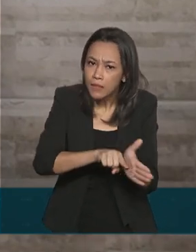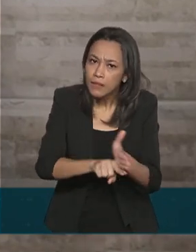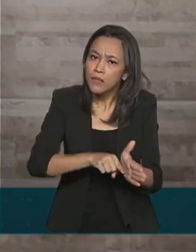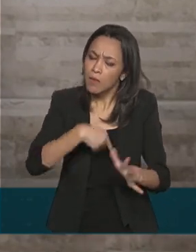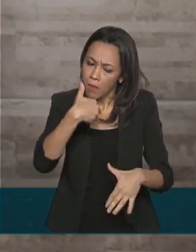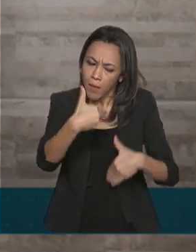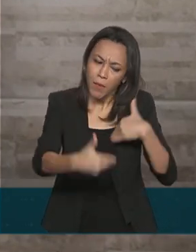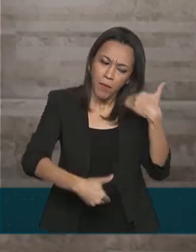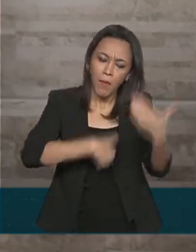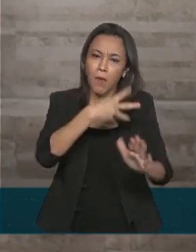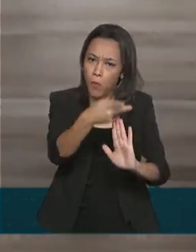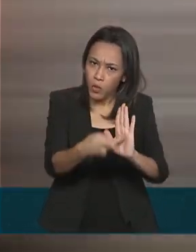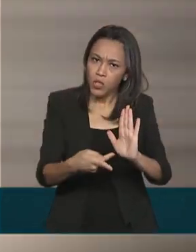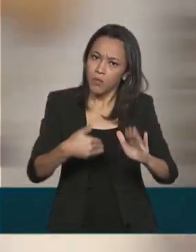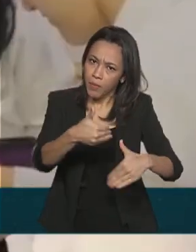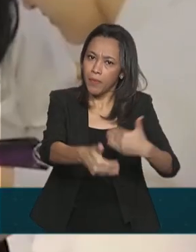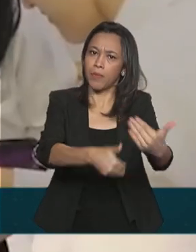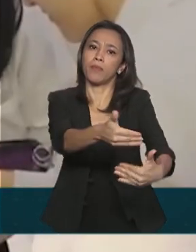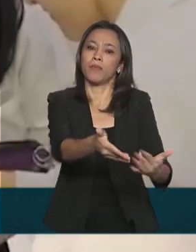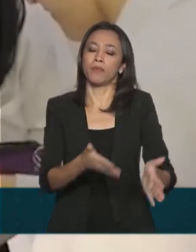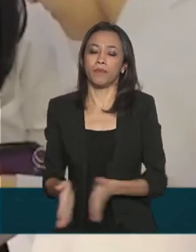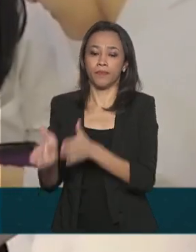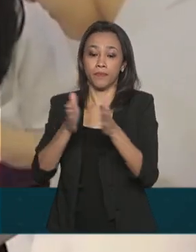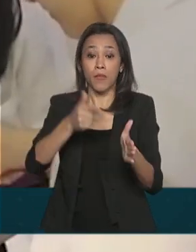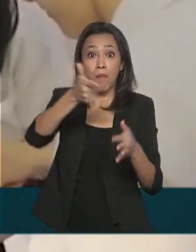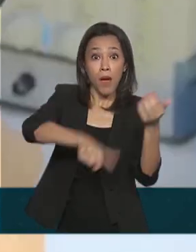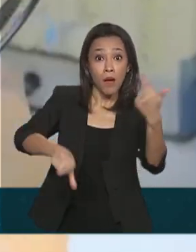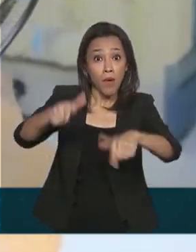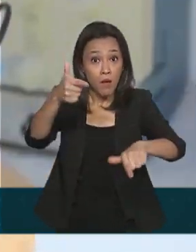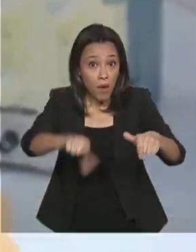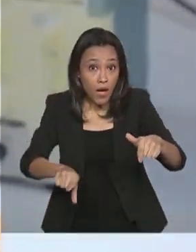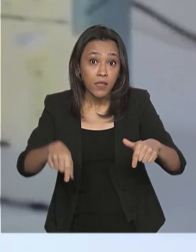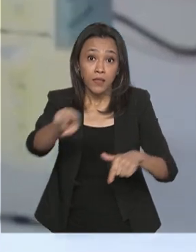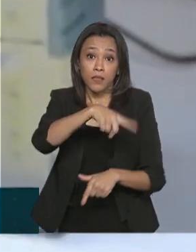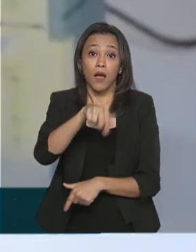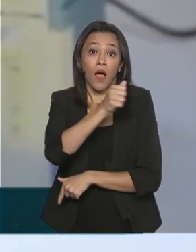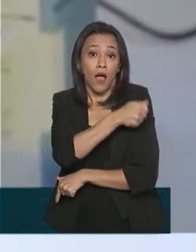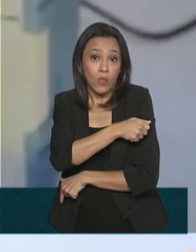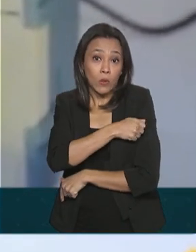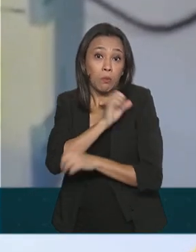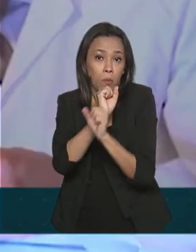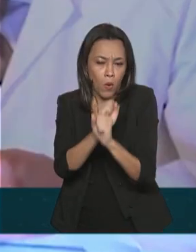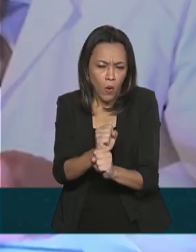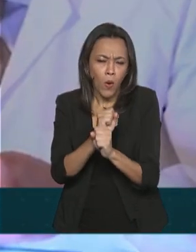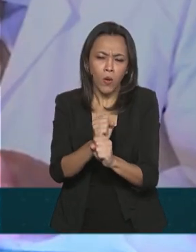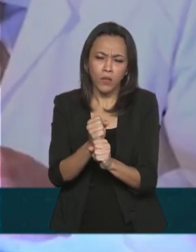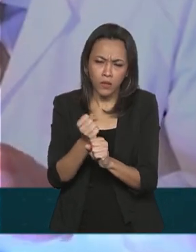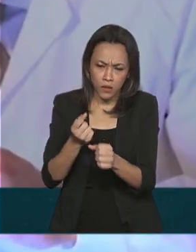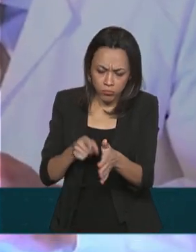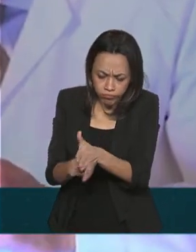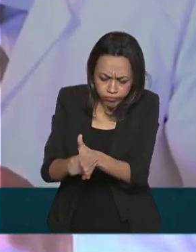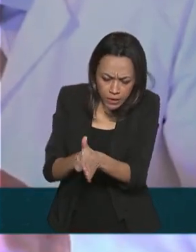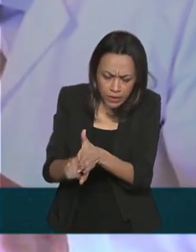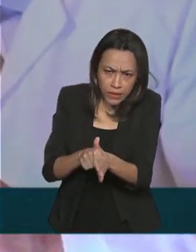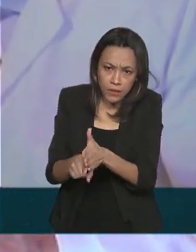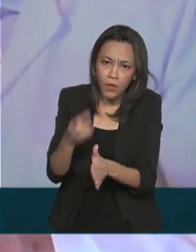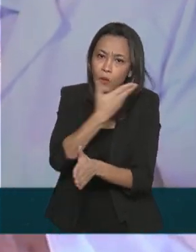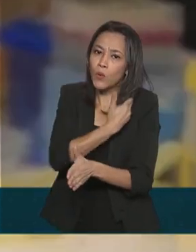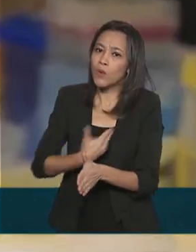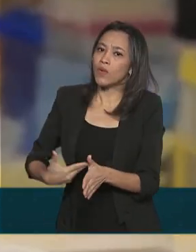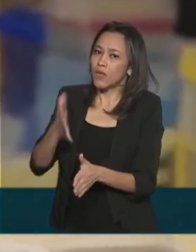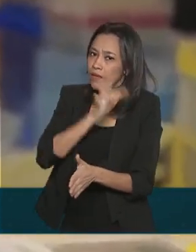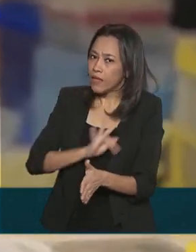desenvolver o seu projeto de pesquisa. Para que mais estudantes possam desenvolver atividades de pesquisa, o governo está